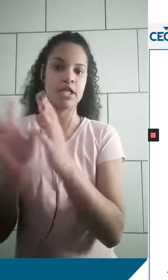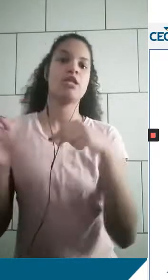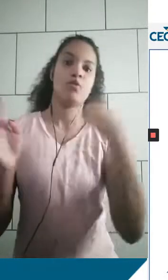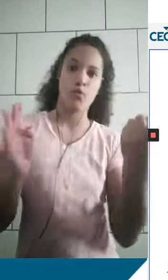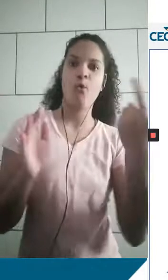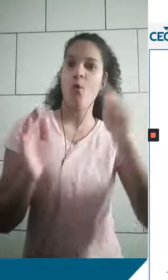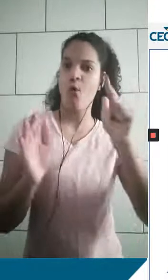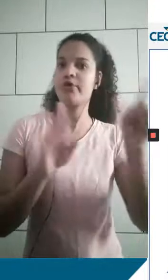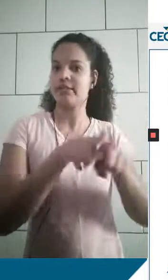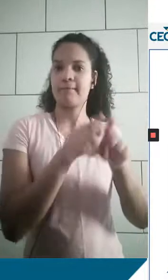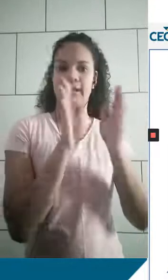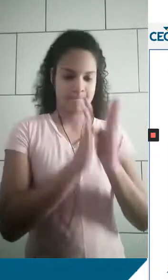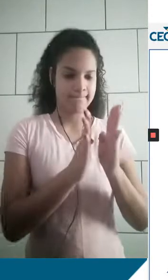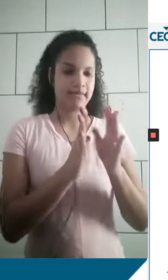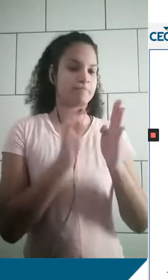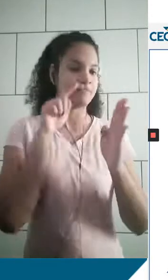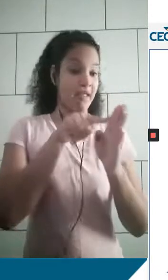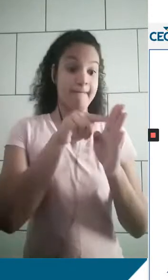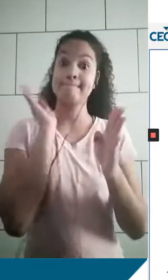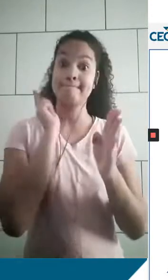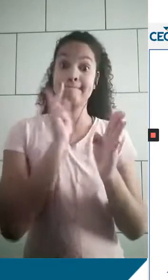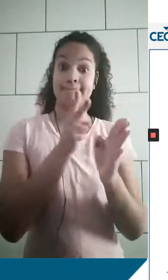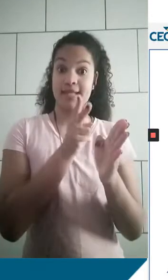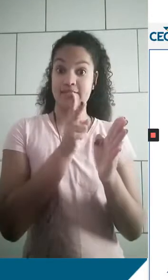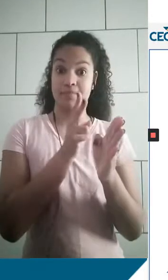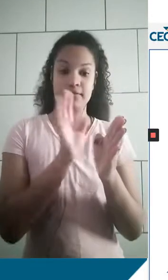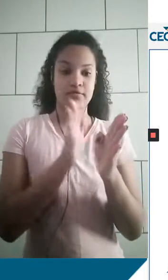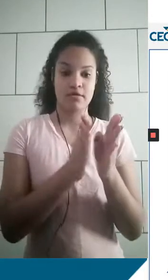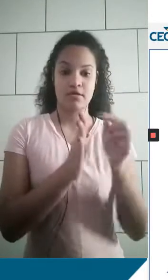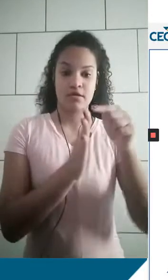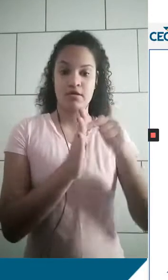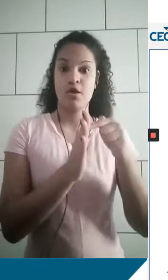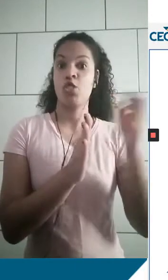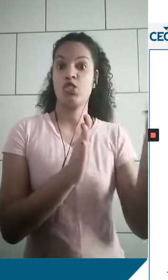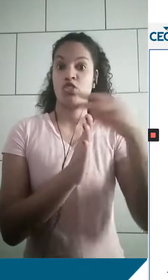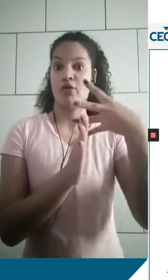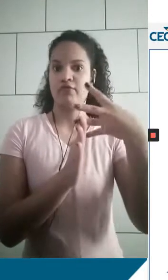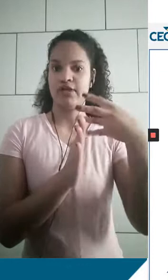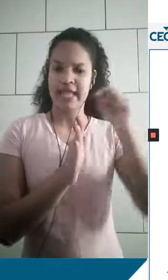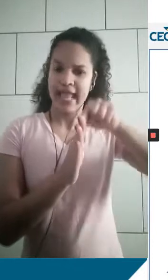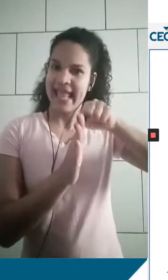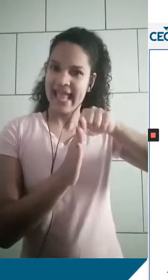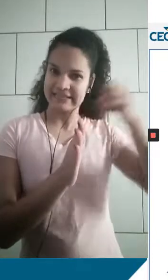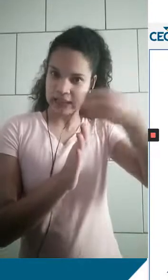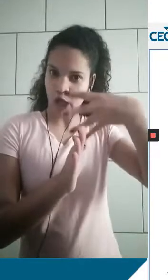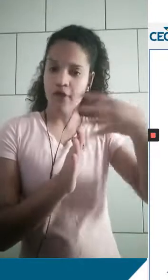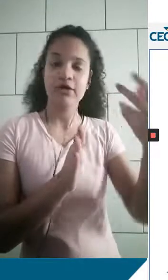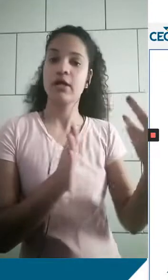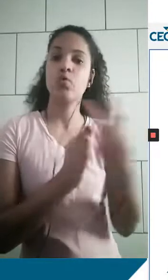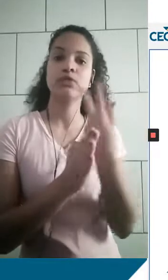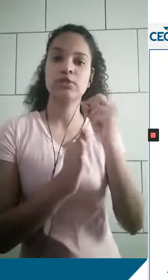a outra fita que é constituída, é formada para compor a